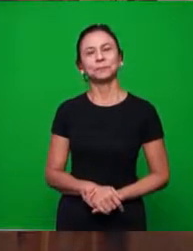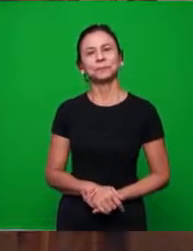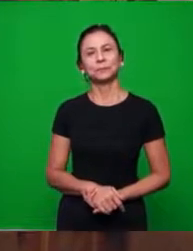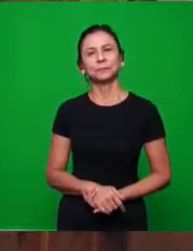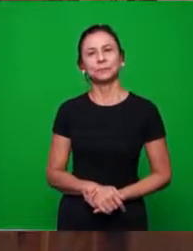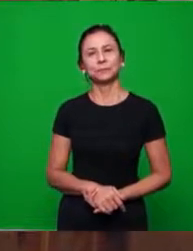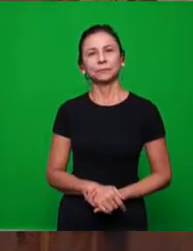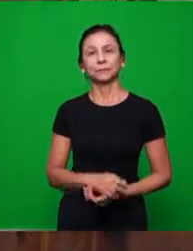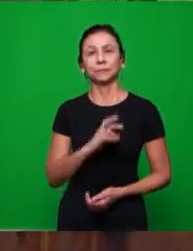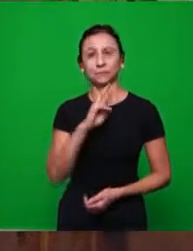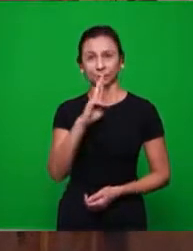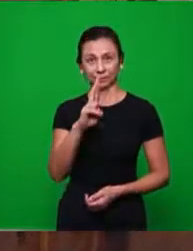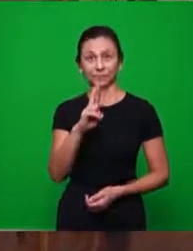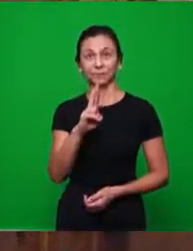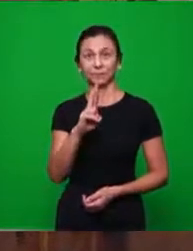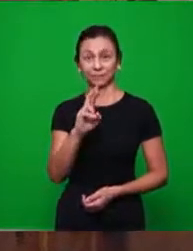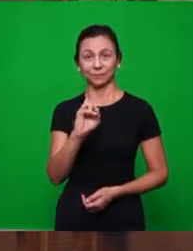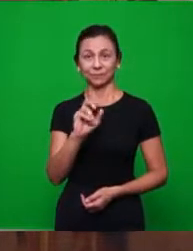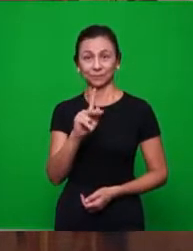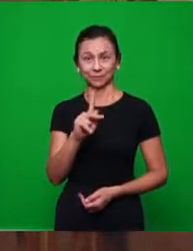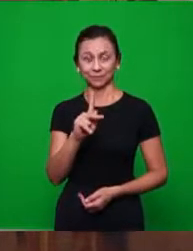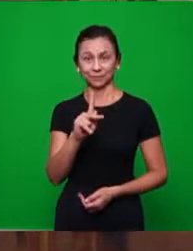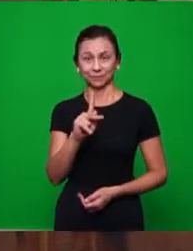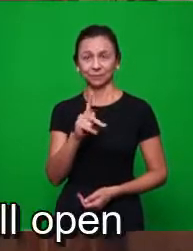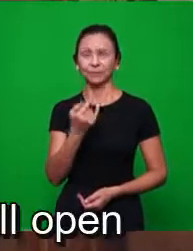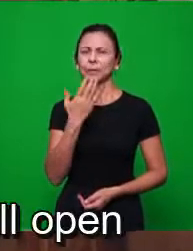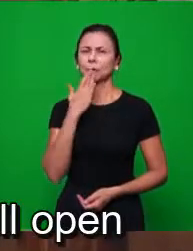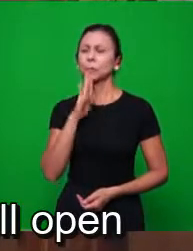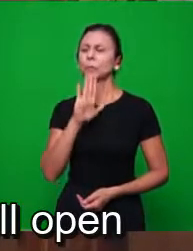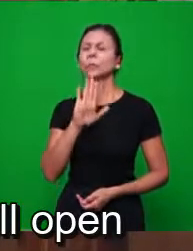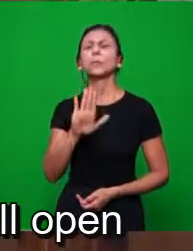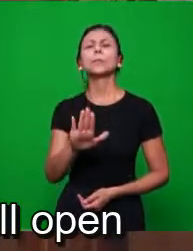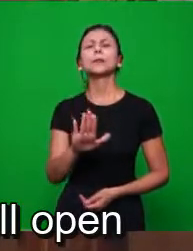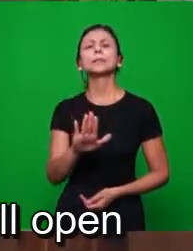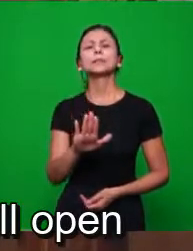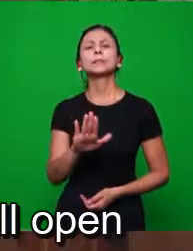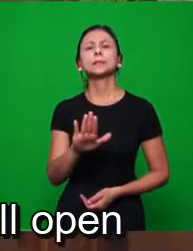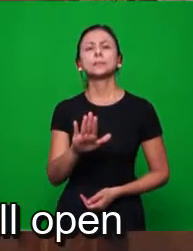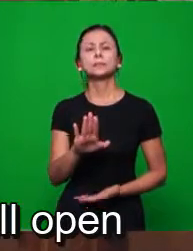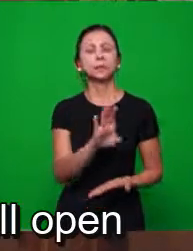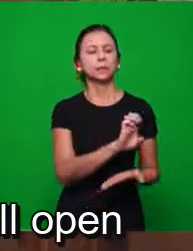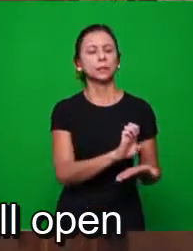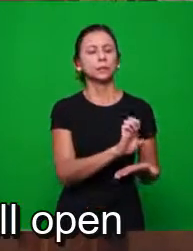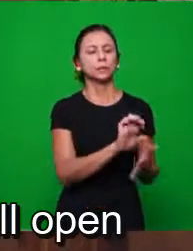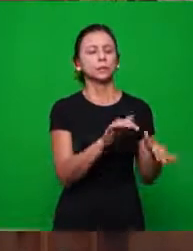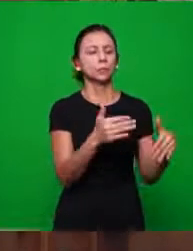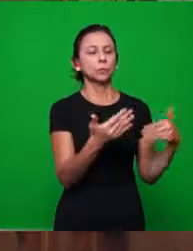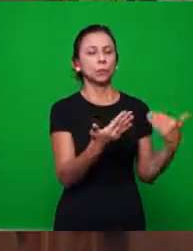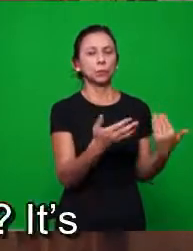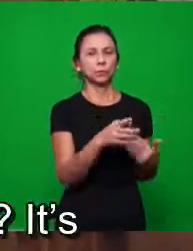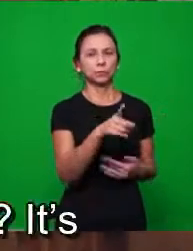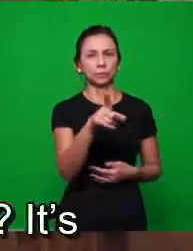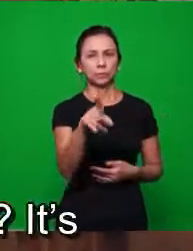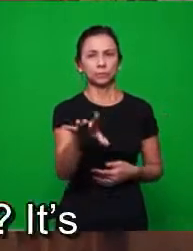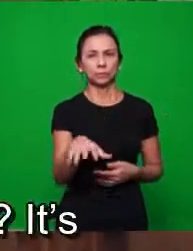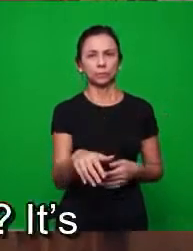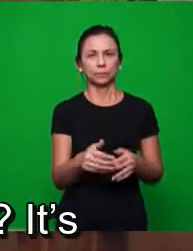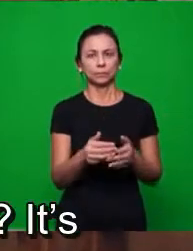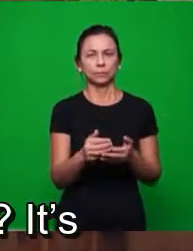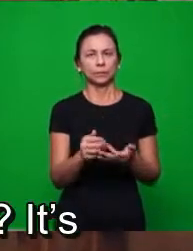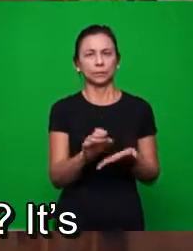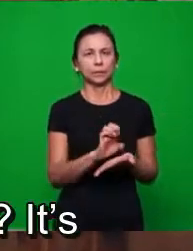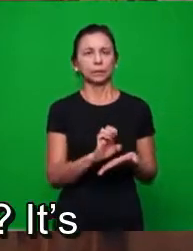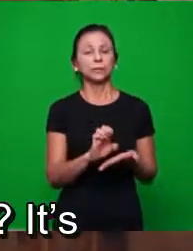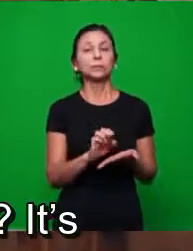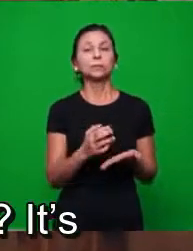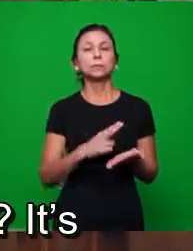Vamos responder, então, a promessa que foi dada à igreja em Éfeso. Então, os irmãos vão abrir a carta de Éfeso. Qual